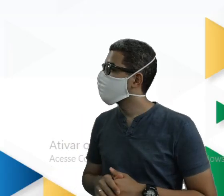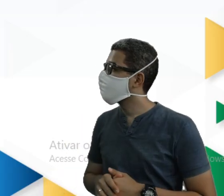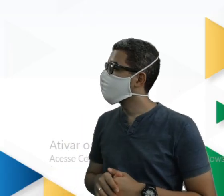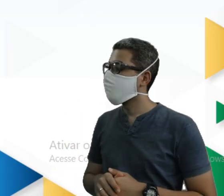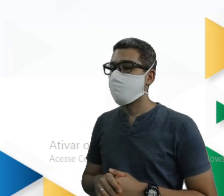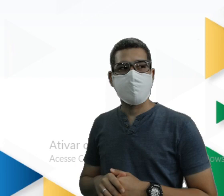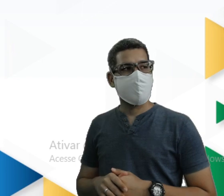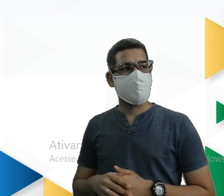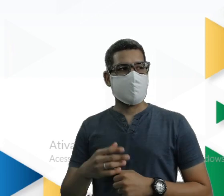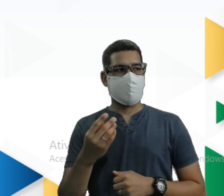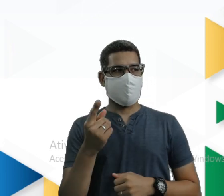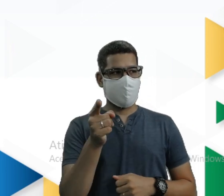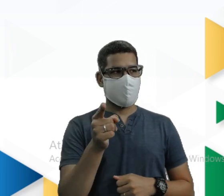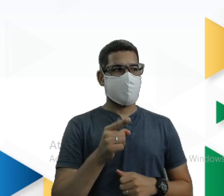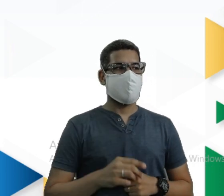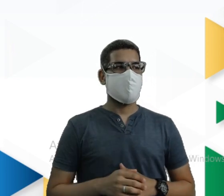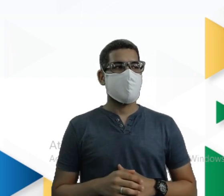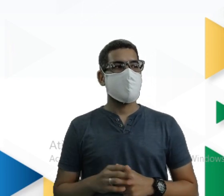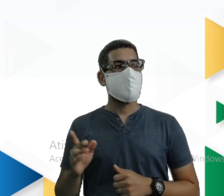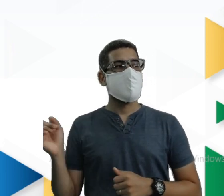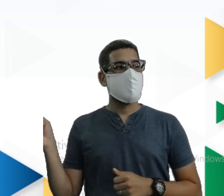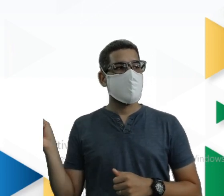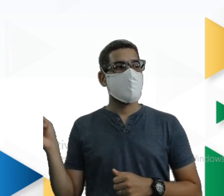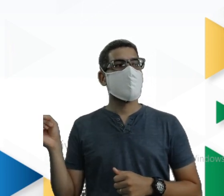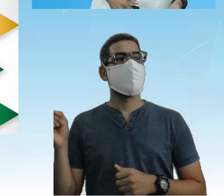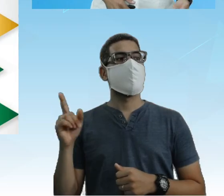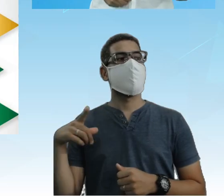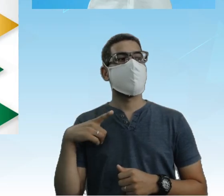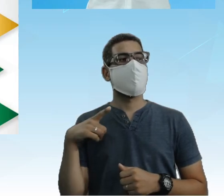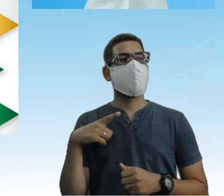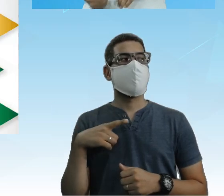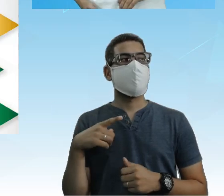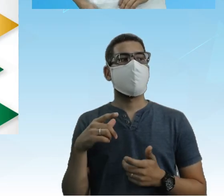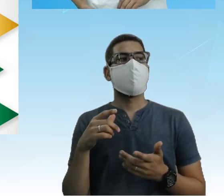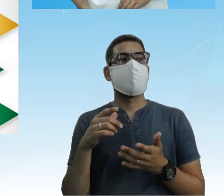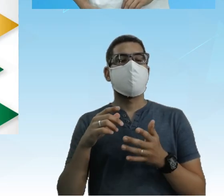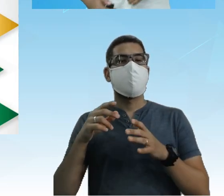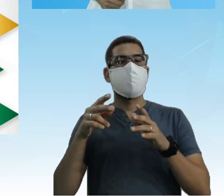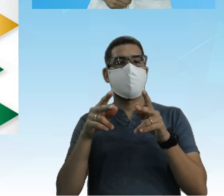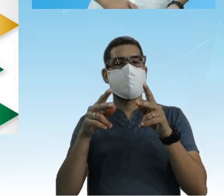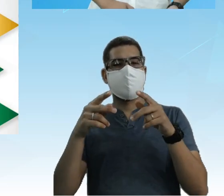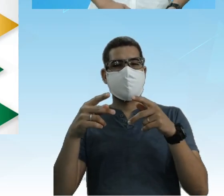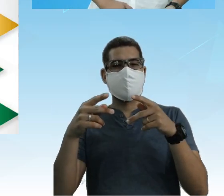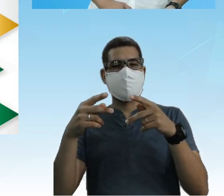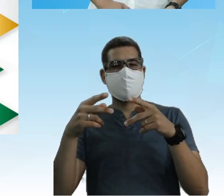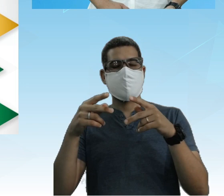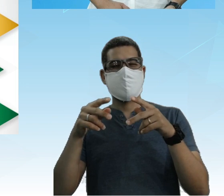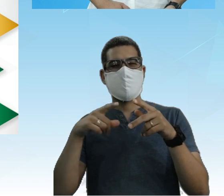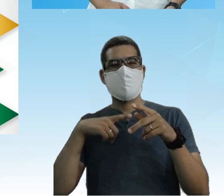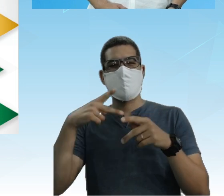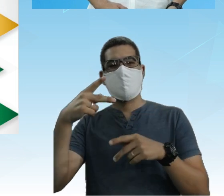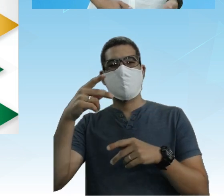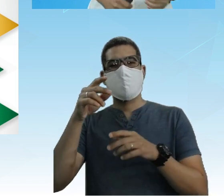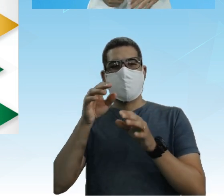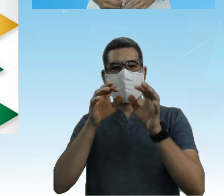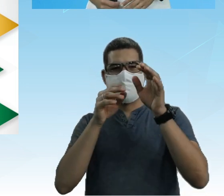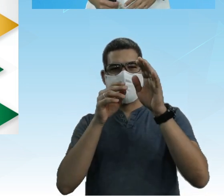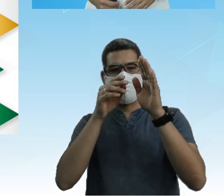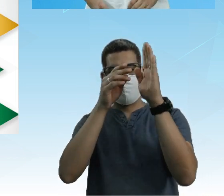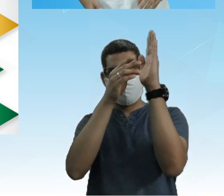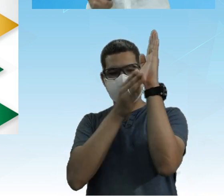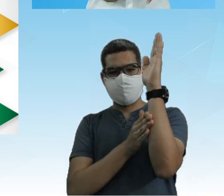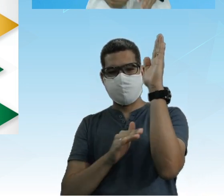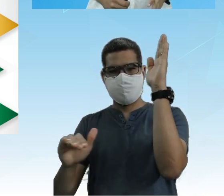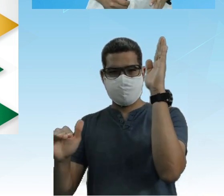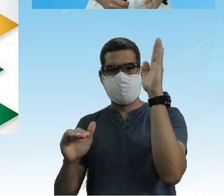retângulo para você Nós estamos mostrando o retângulo no plano cartesiano Por trás tem uma malha quadriculada Por que